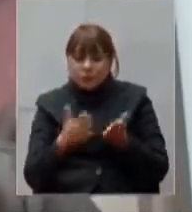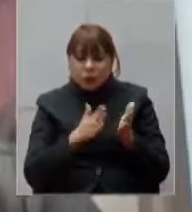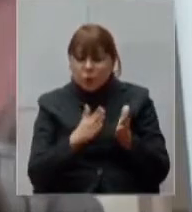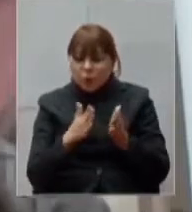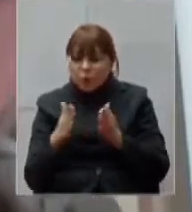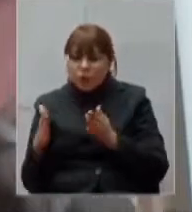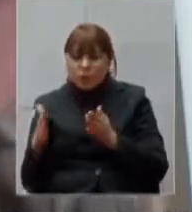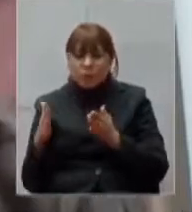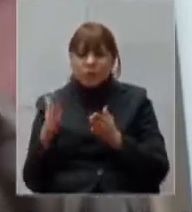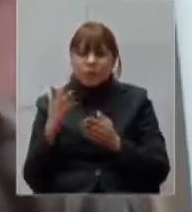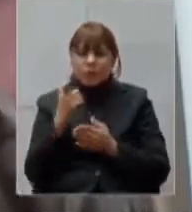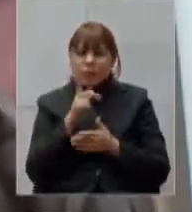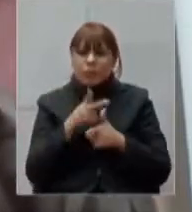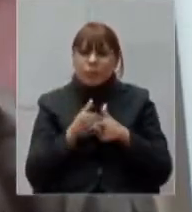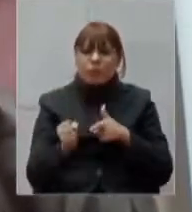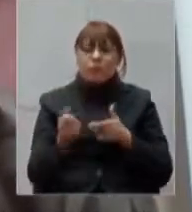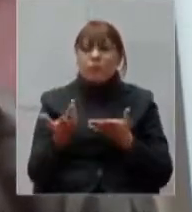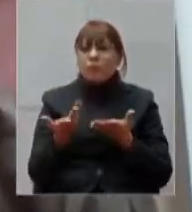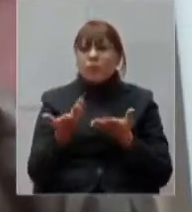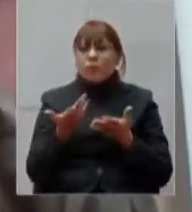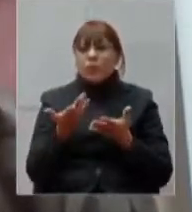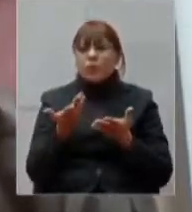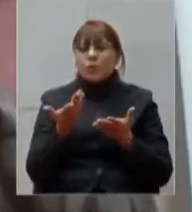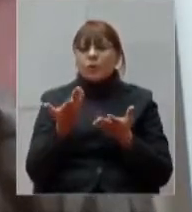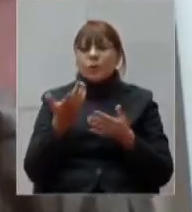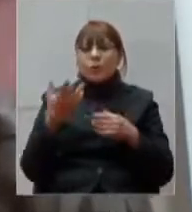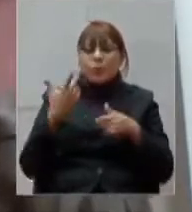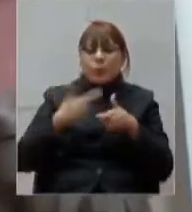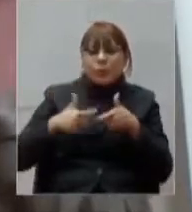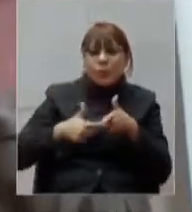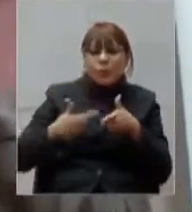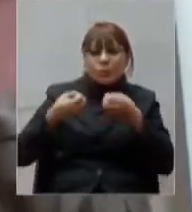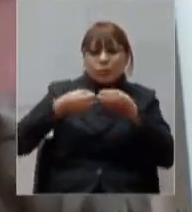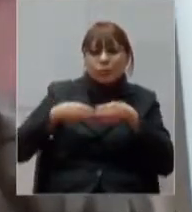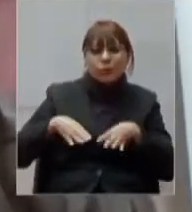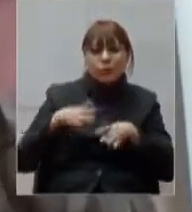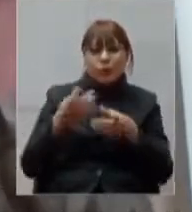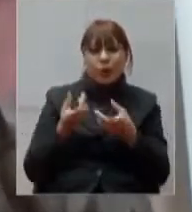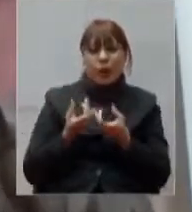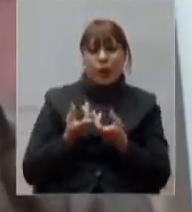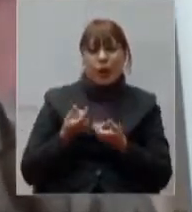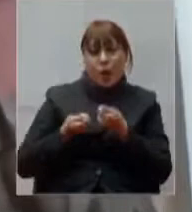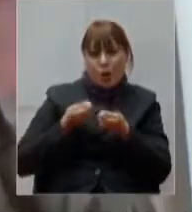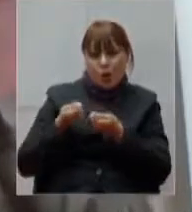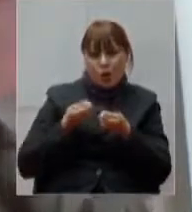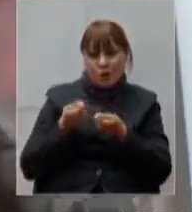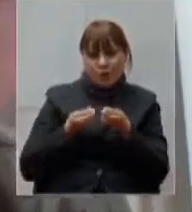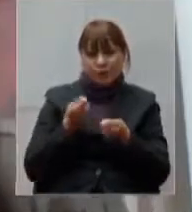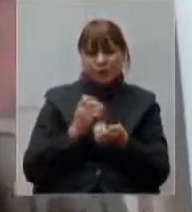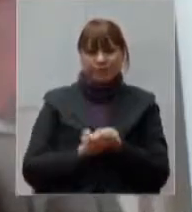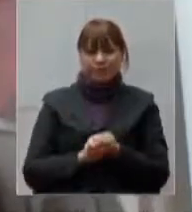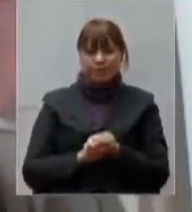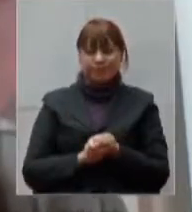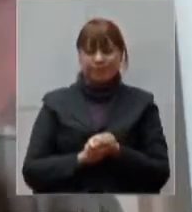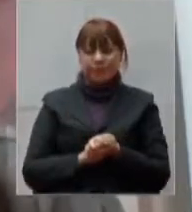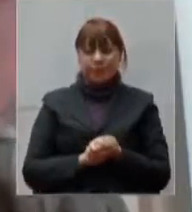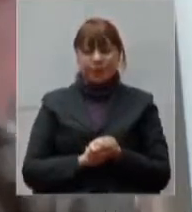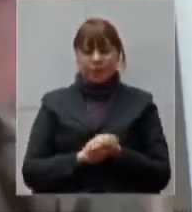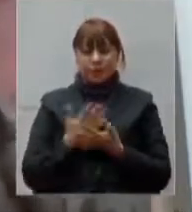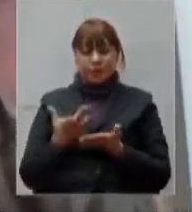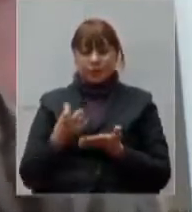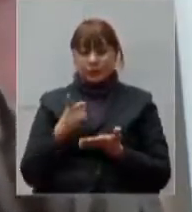gravíssima que é cometer os municípios, mas encontramos logo à frente